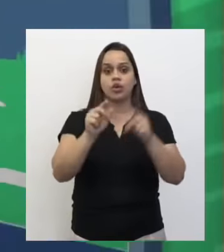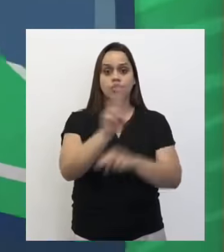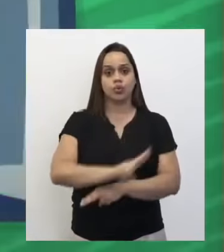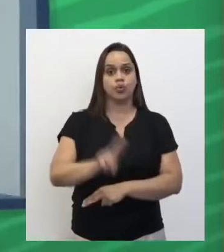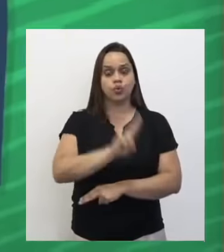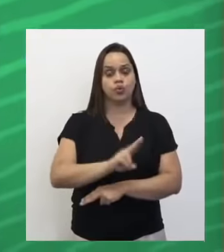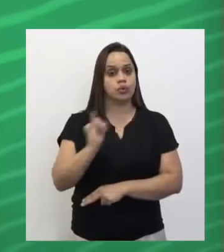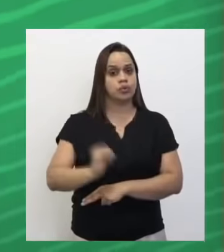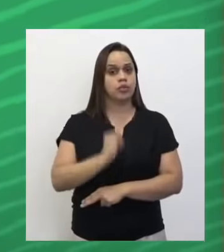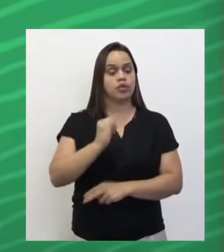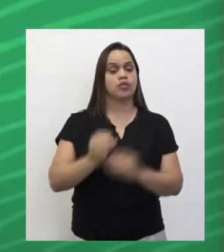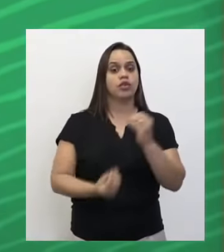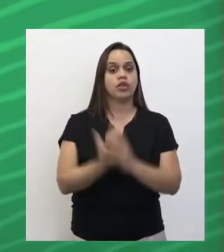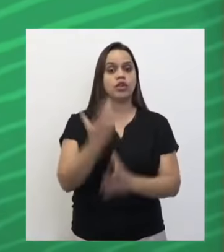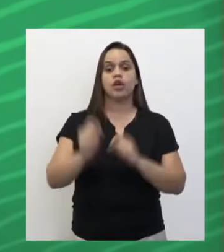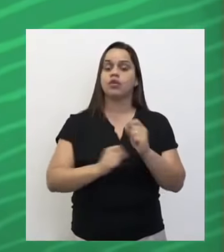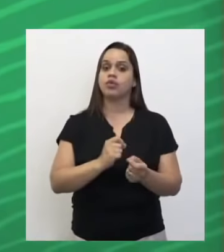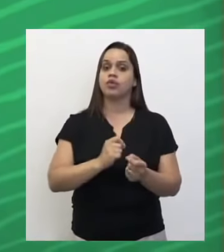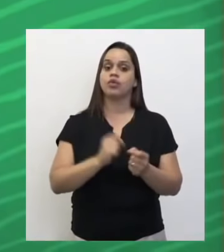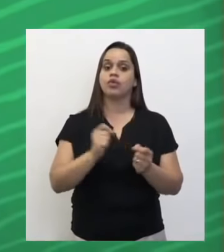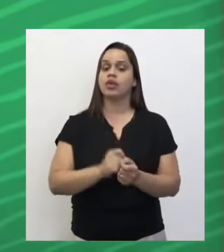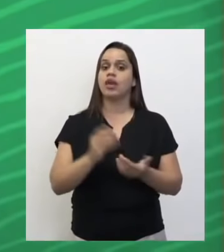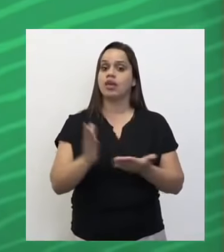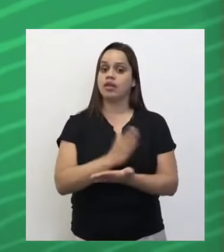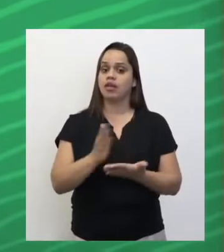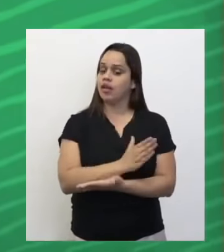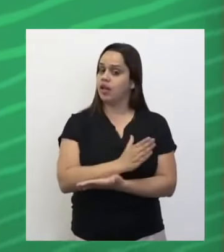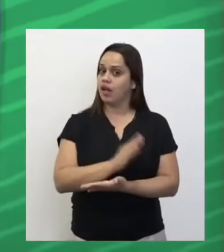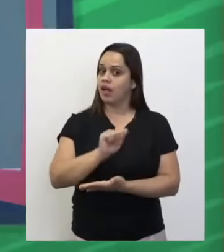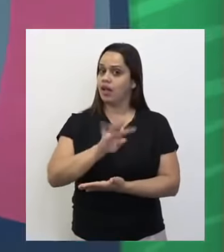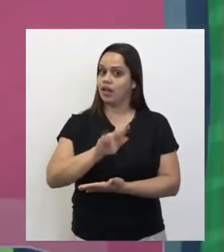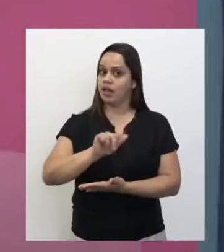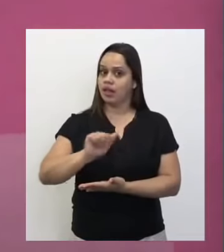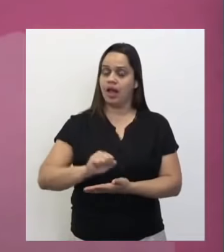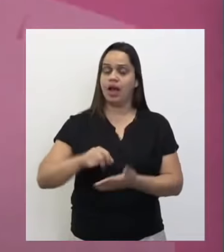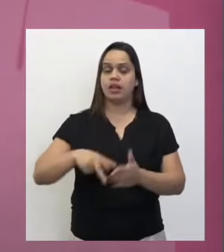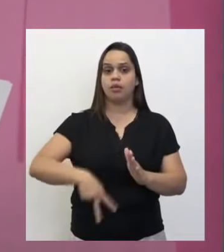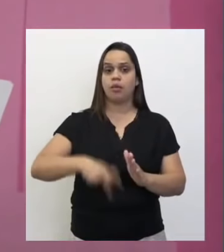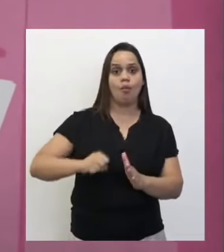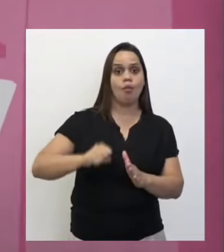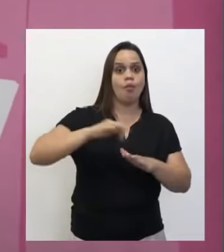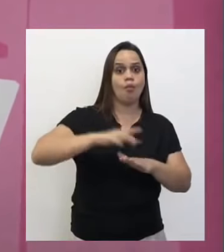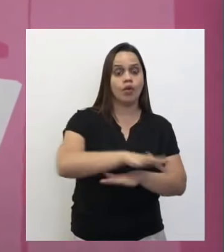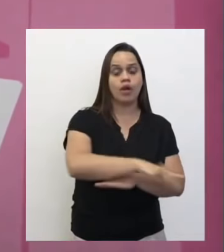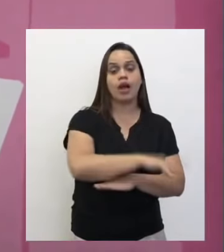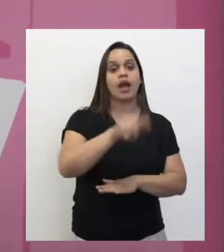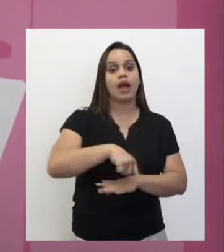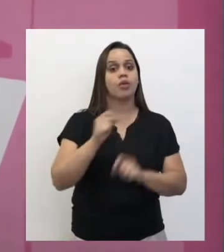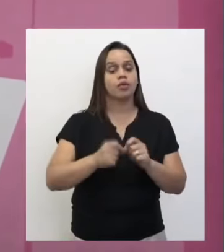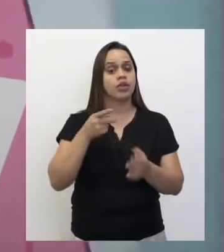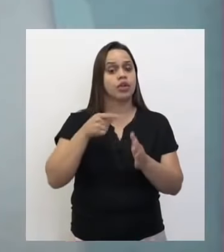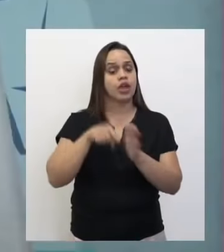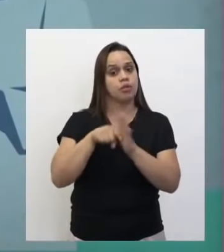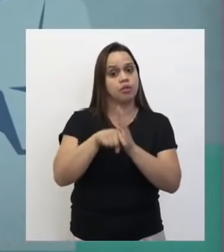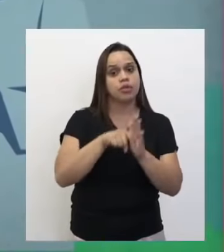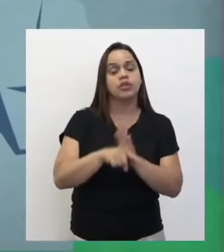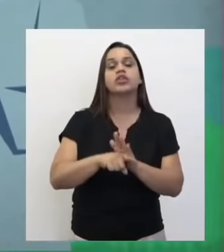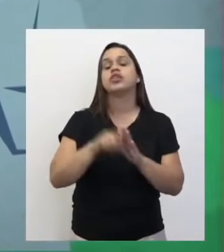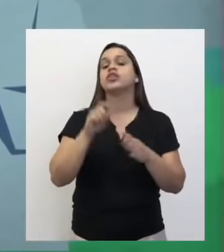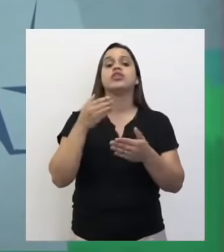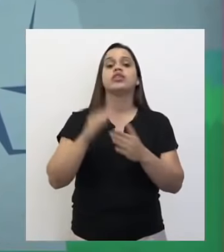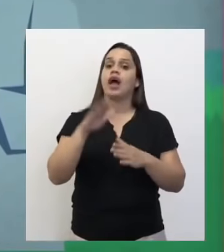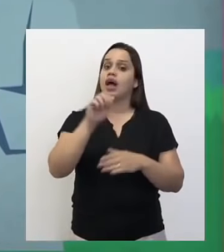importância, foi criado o Atlas Irrigação. O Atlas Irrigação é um estudo da Agência Nacional de Águas, que